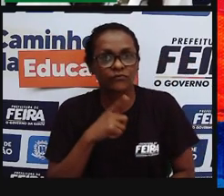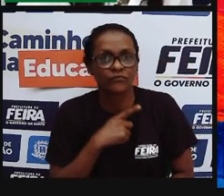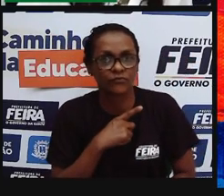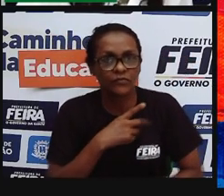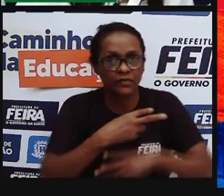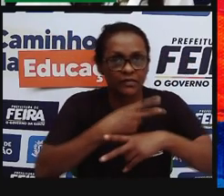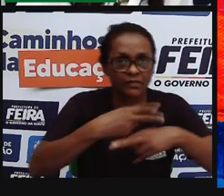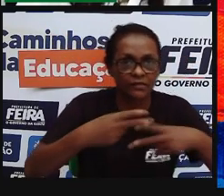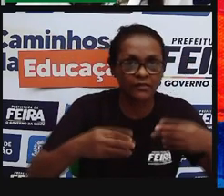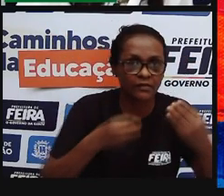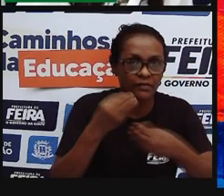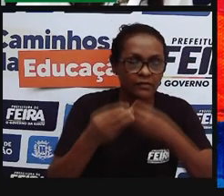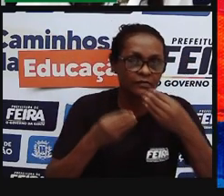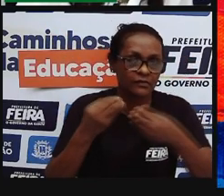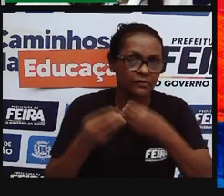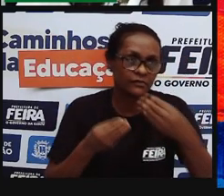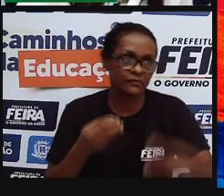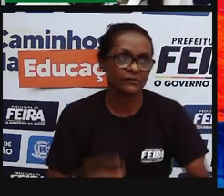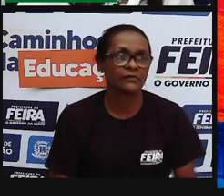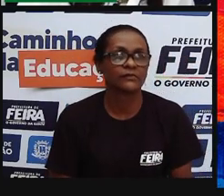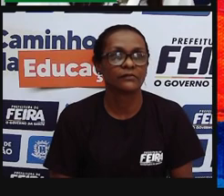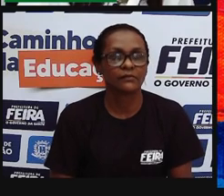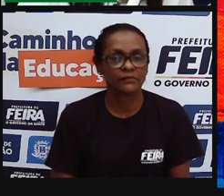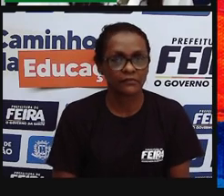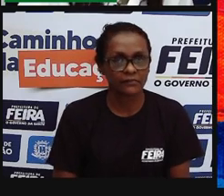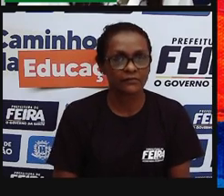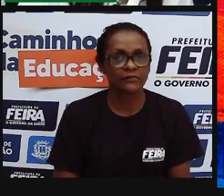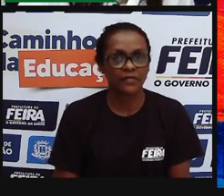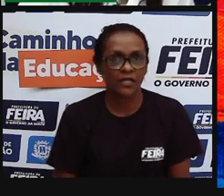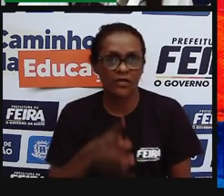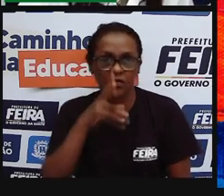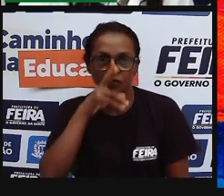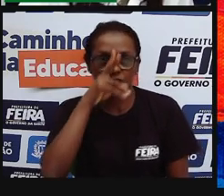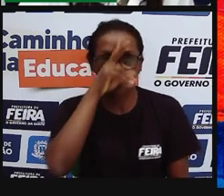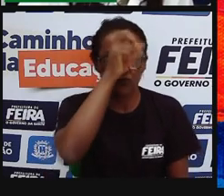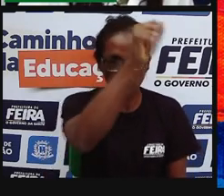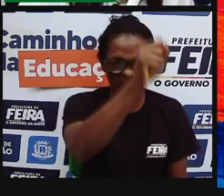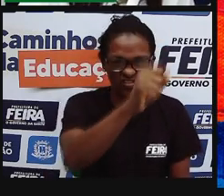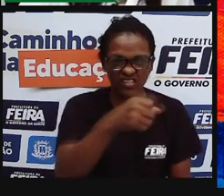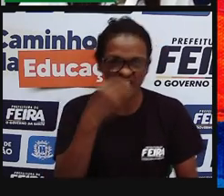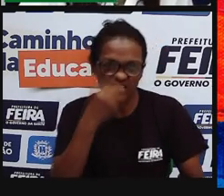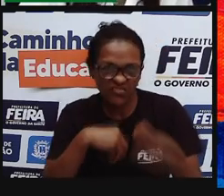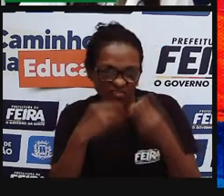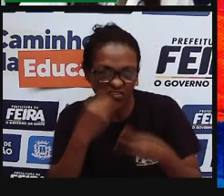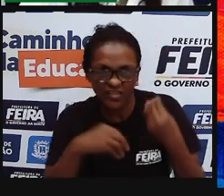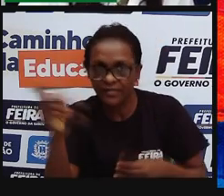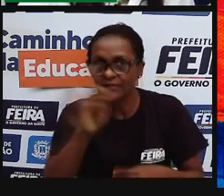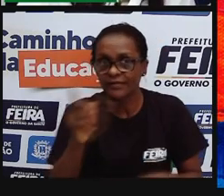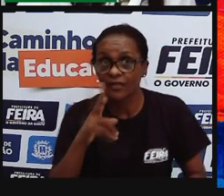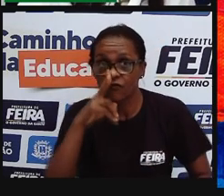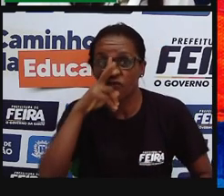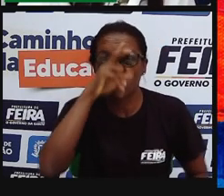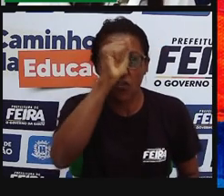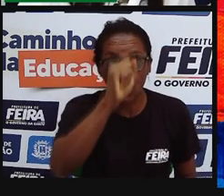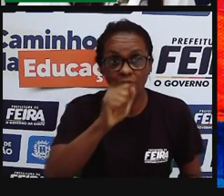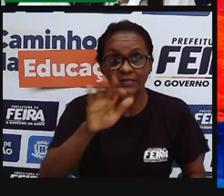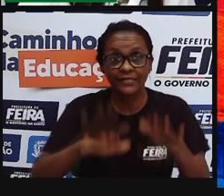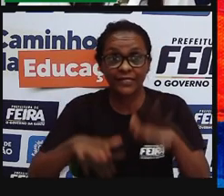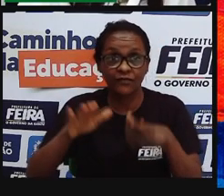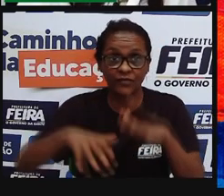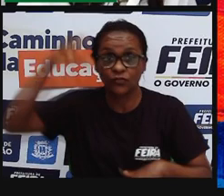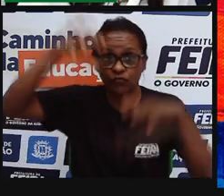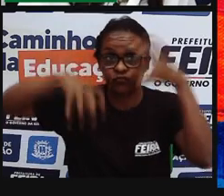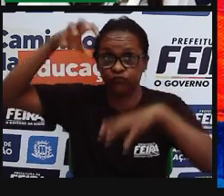característica de resistir a esse ambiente, a esses períodos de seca, né, principalmente